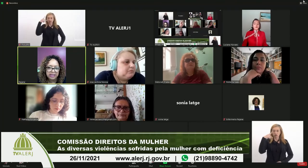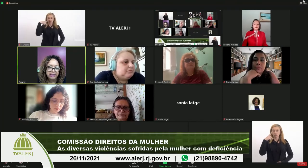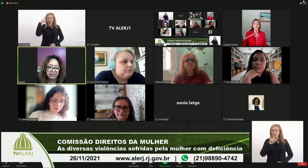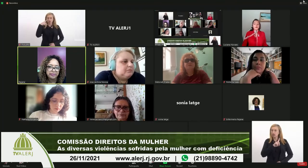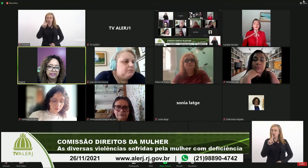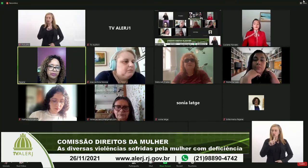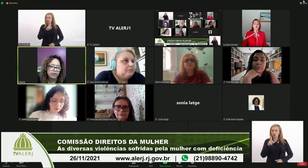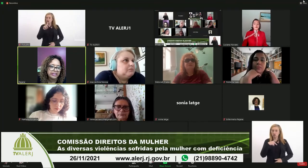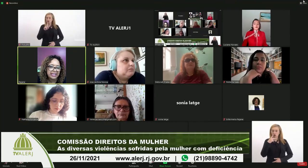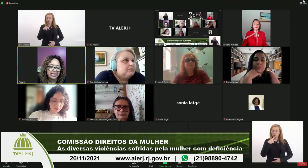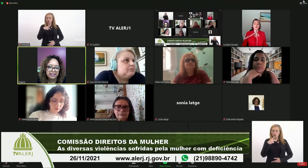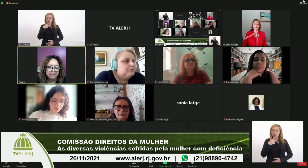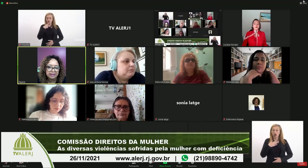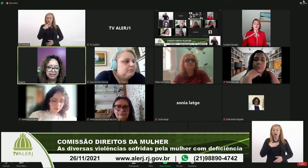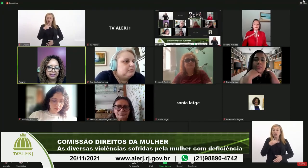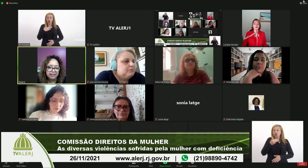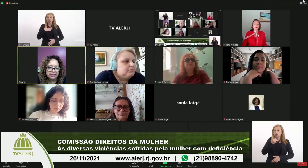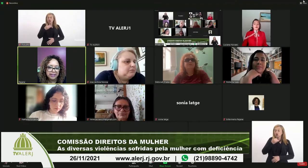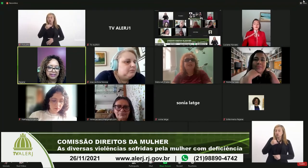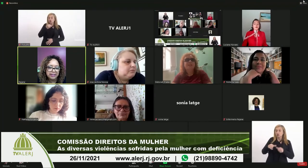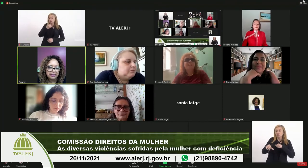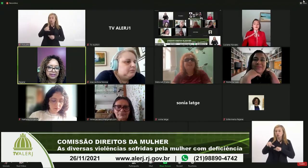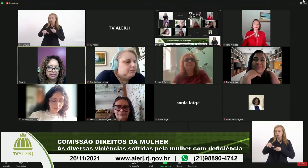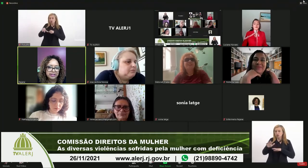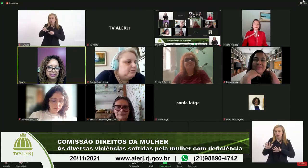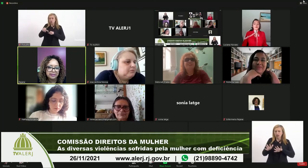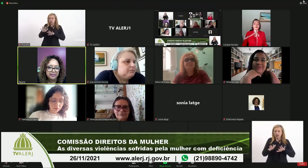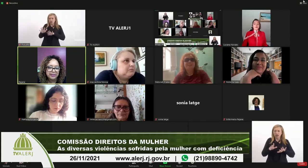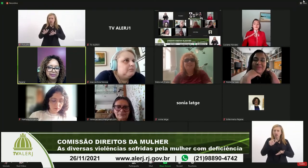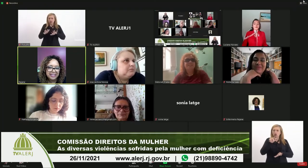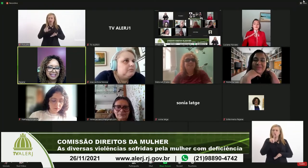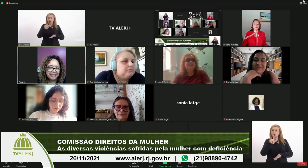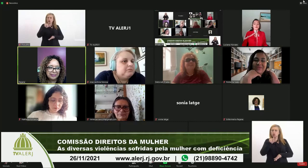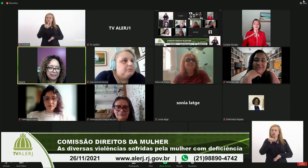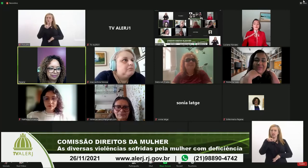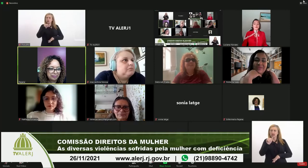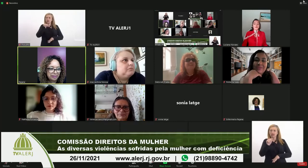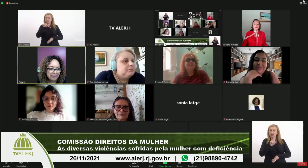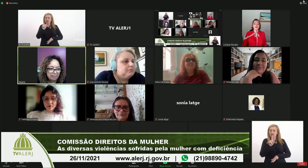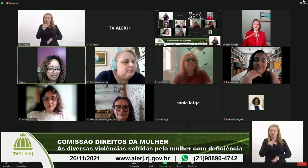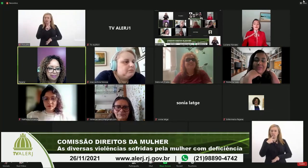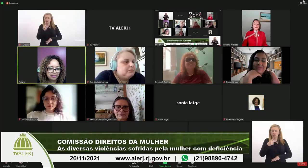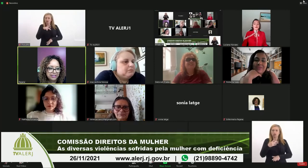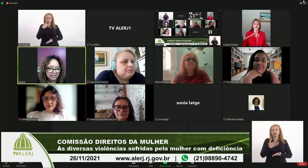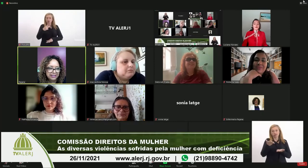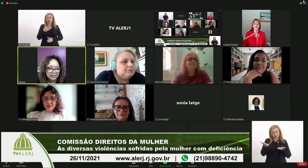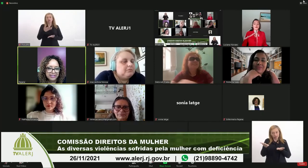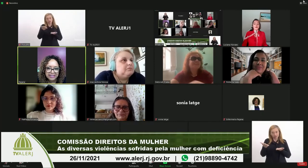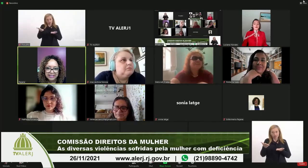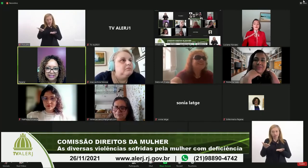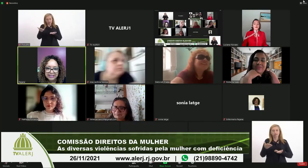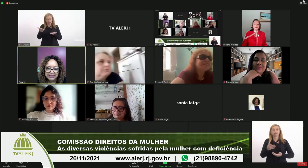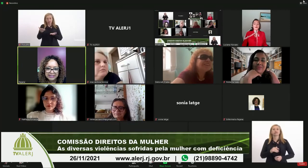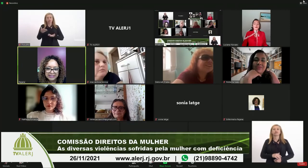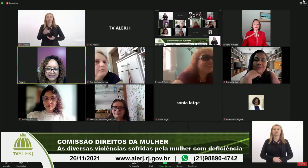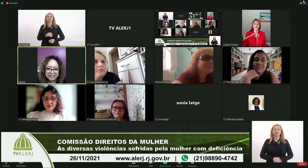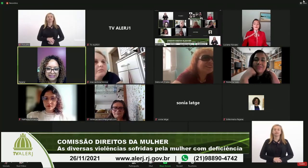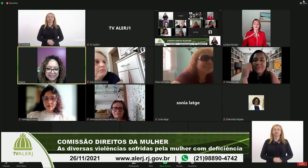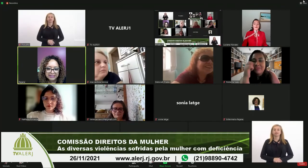a Luciana, fiz ao contrário e aí a Luciana não falou. Então, vamos passar a palavra para a Luciana, com certeza.